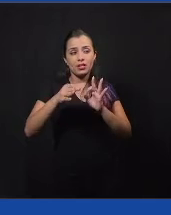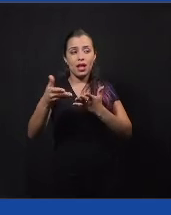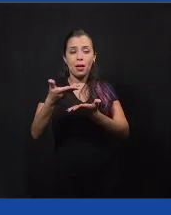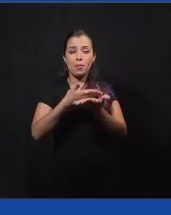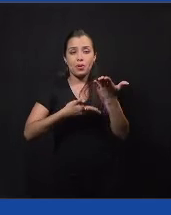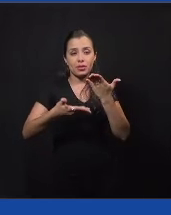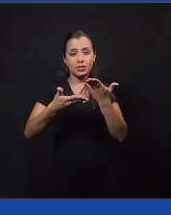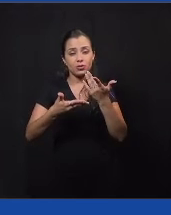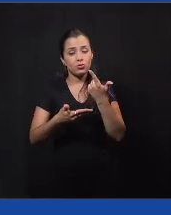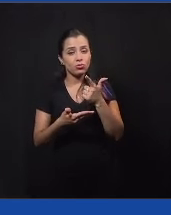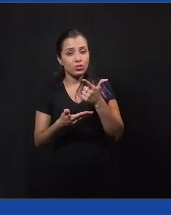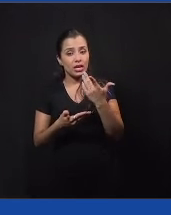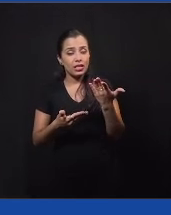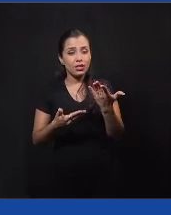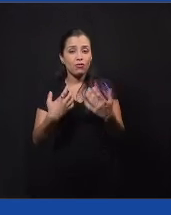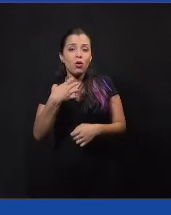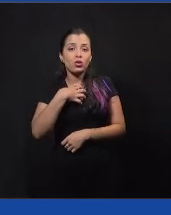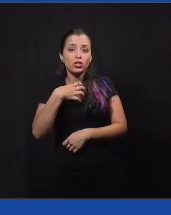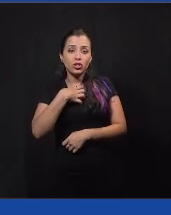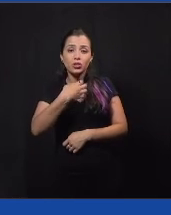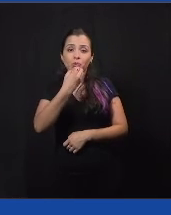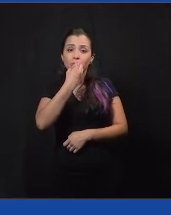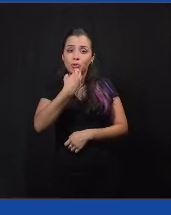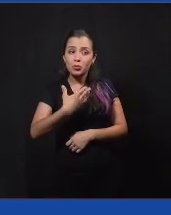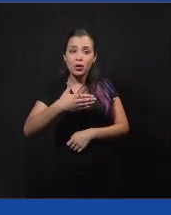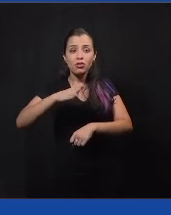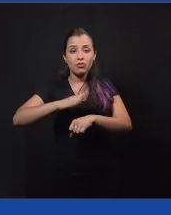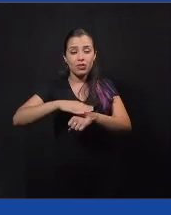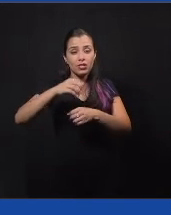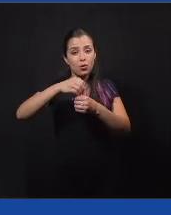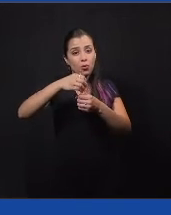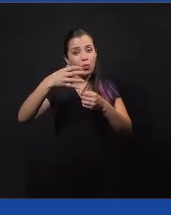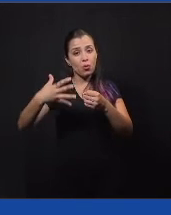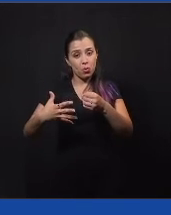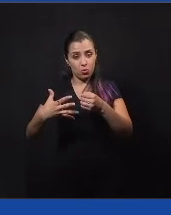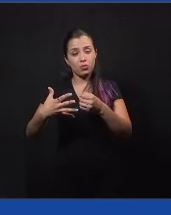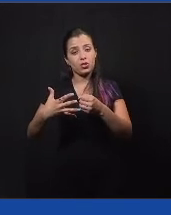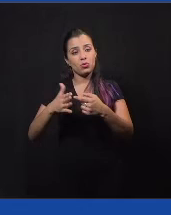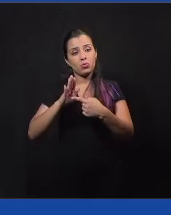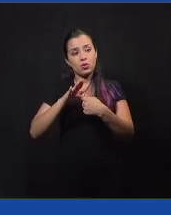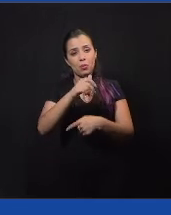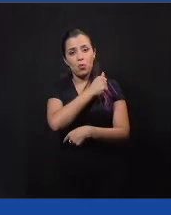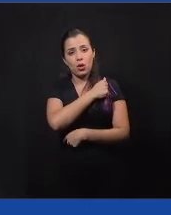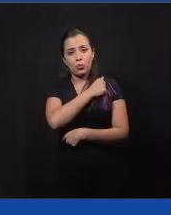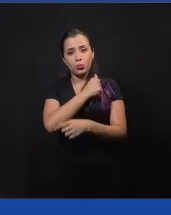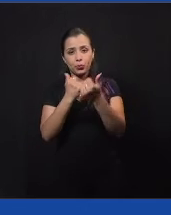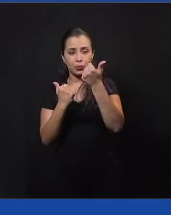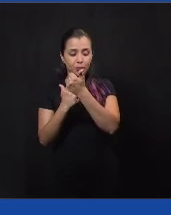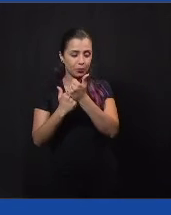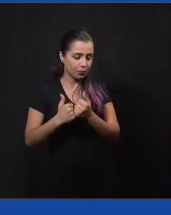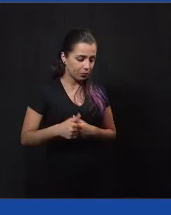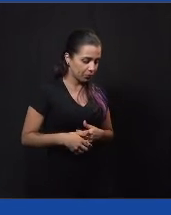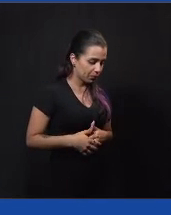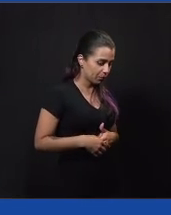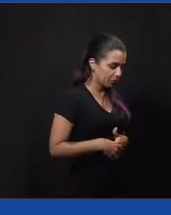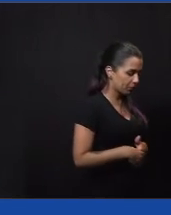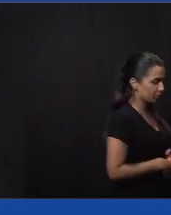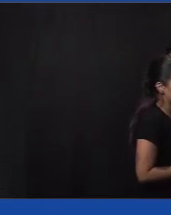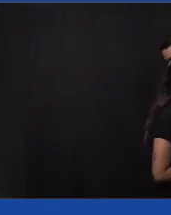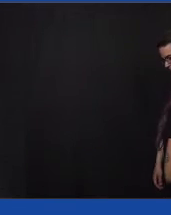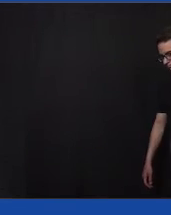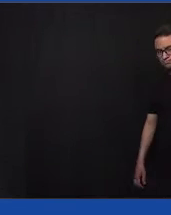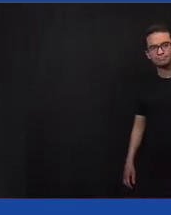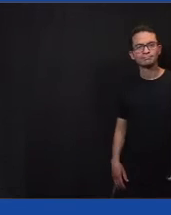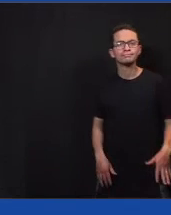então, a gente achou que foi uma ótima forma de fazer esse conteúdo chegar até os alunos. Então, foram cerca de 300 alunos que